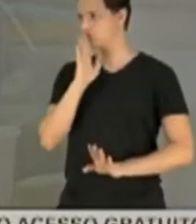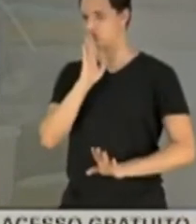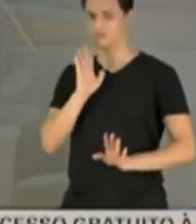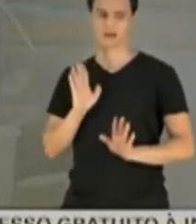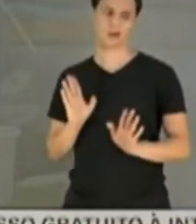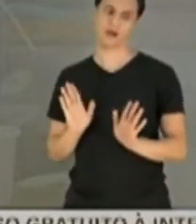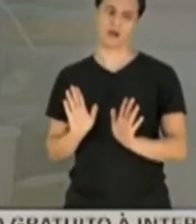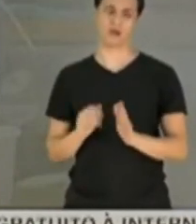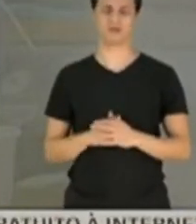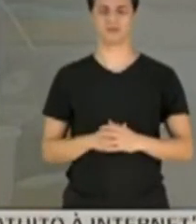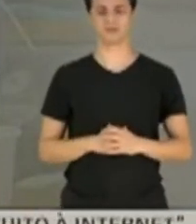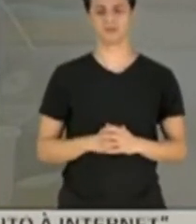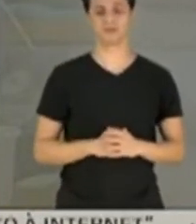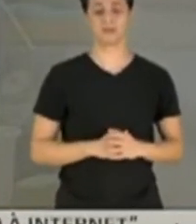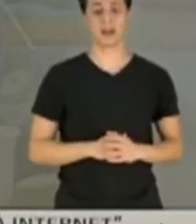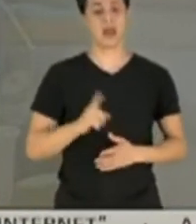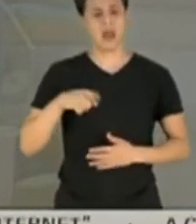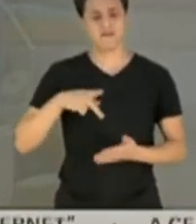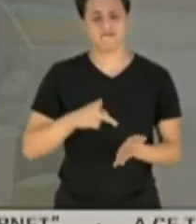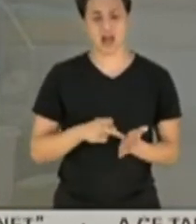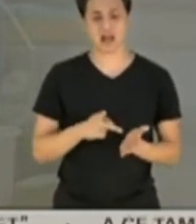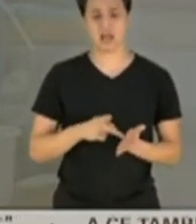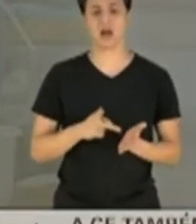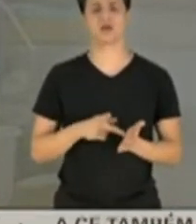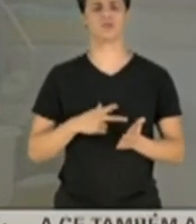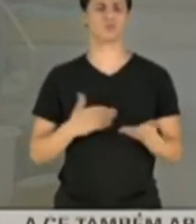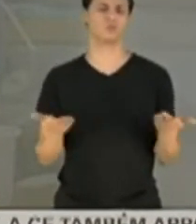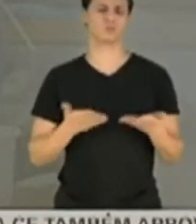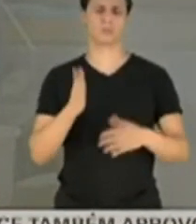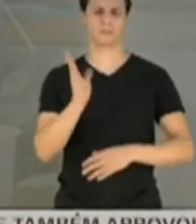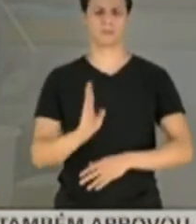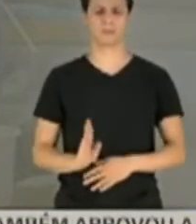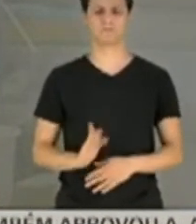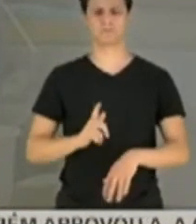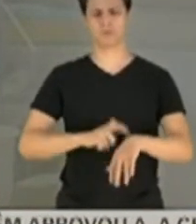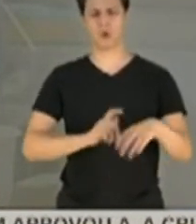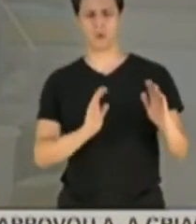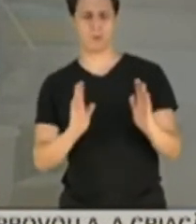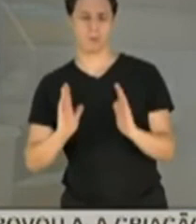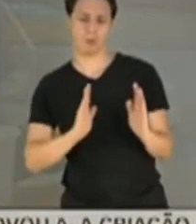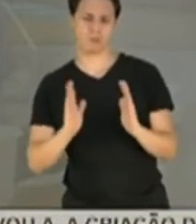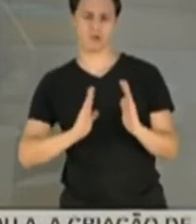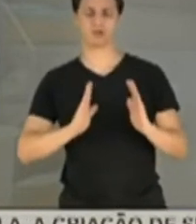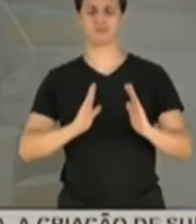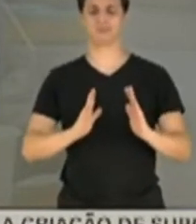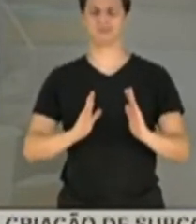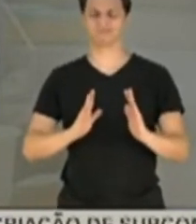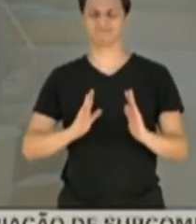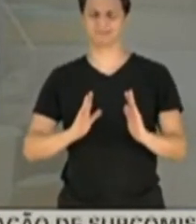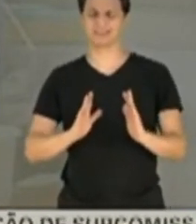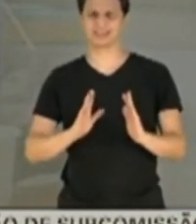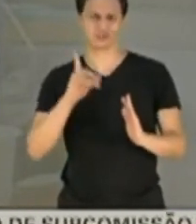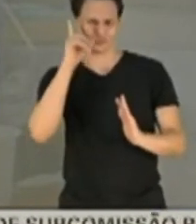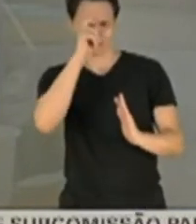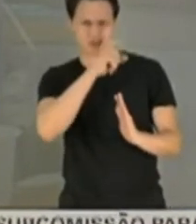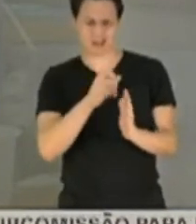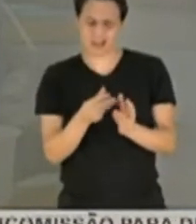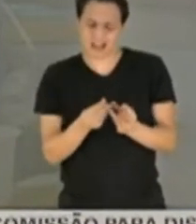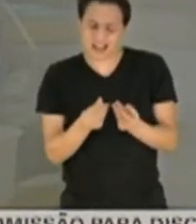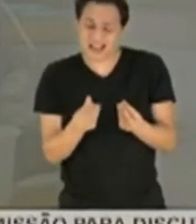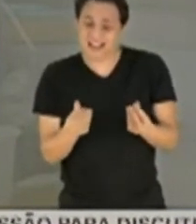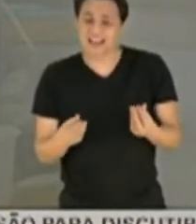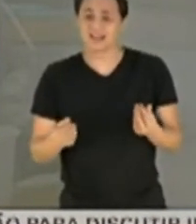É bem verdade, senhor presidente, que o Brasil vive um momento, um momento delicado no plano nacional, do ponto de vista do relacionamento,